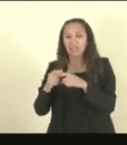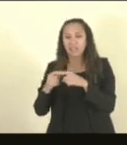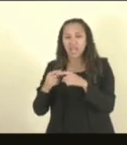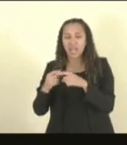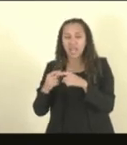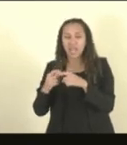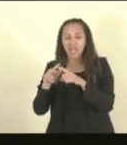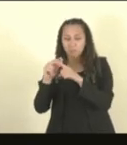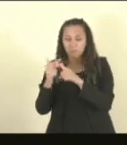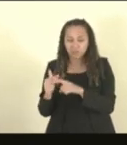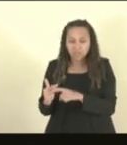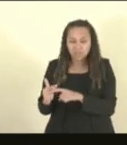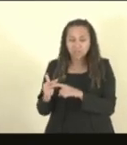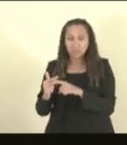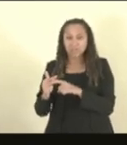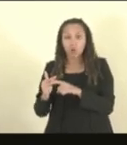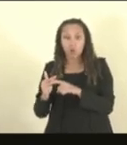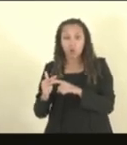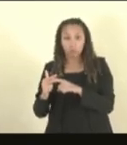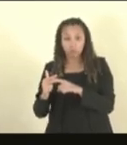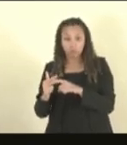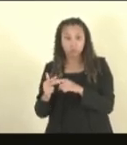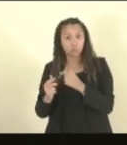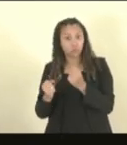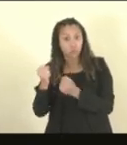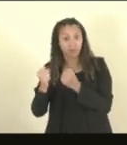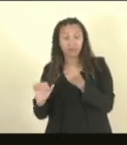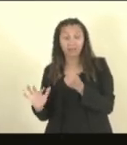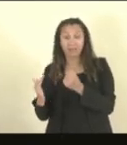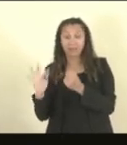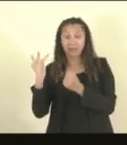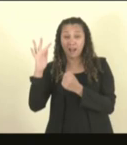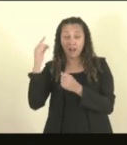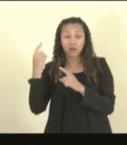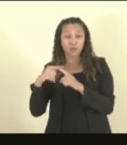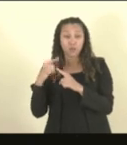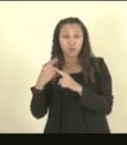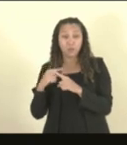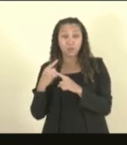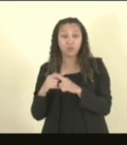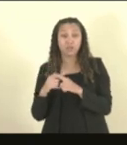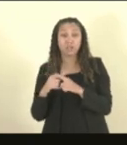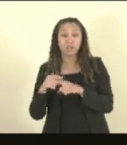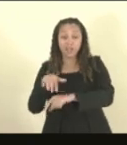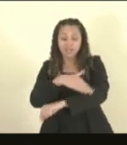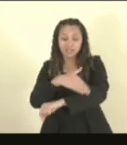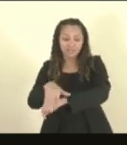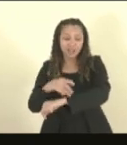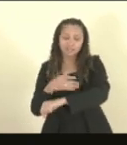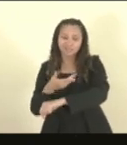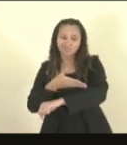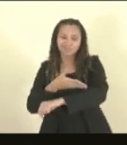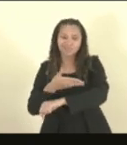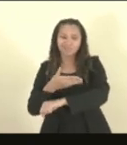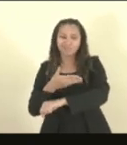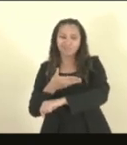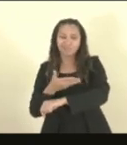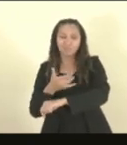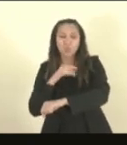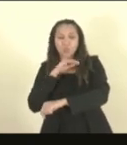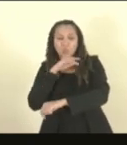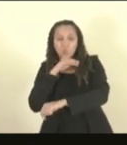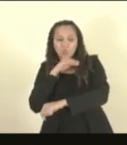dos veículos que estão encarecendo, isso tudo por conta da manutenção da estrada, que é uma